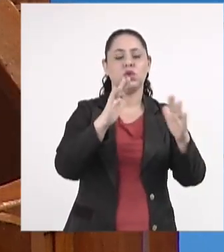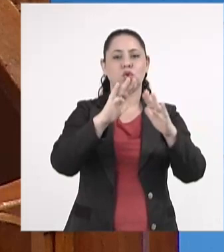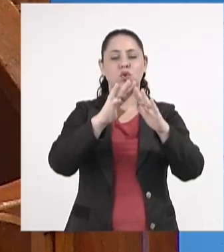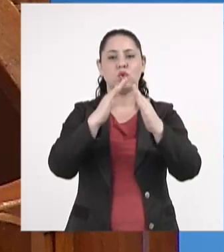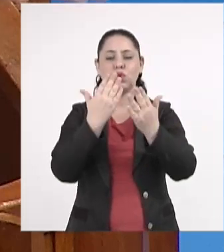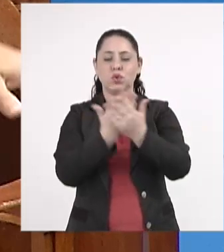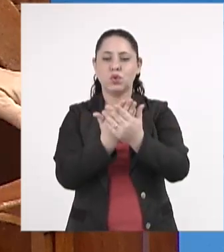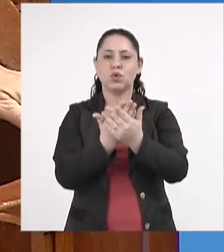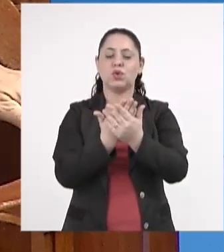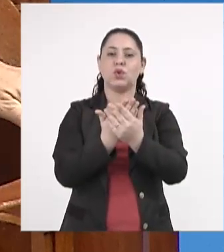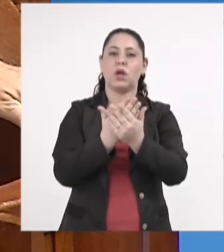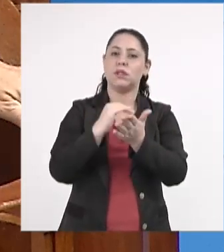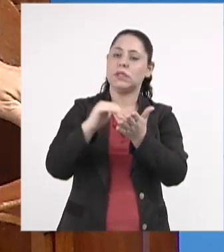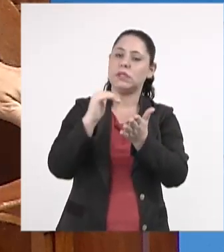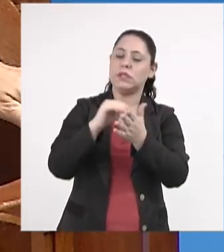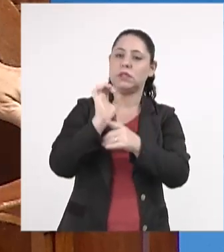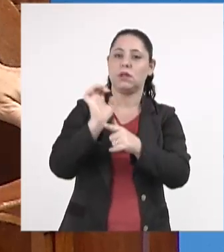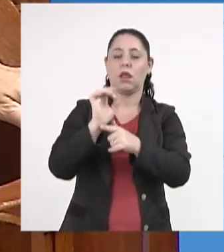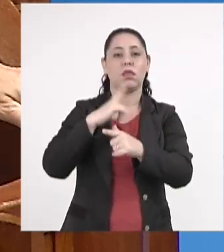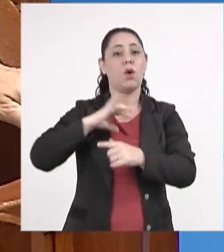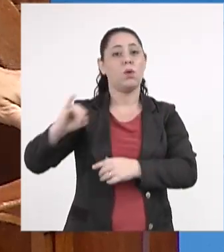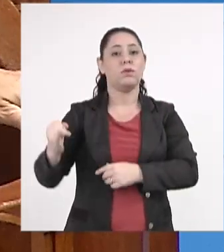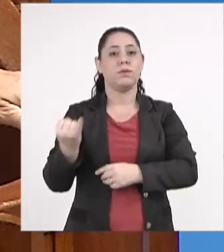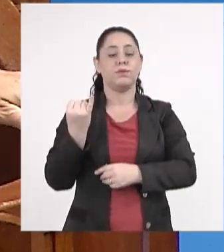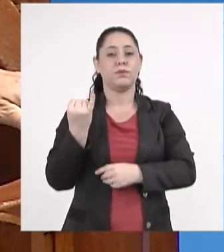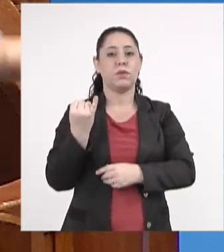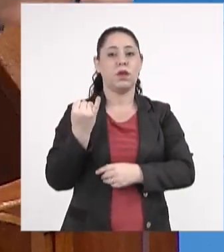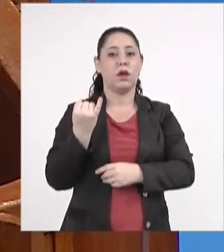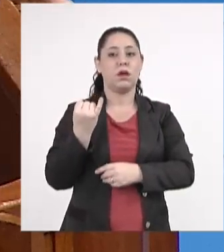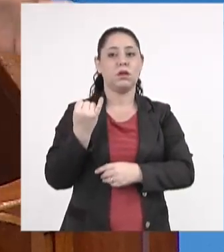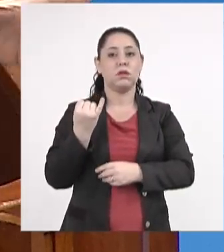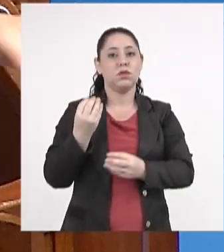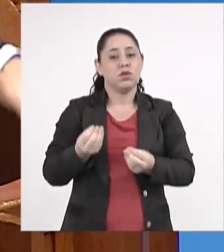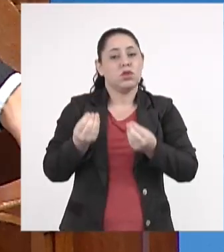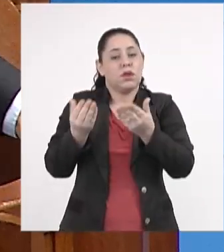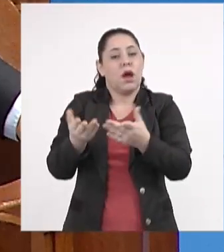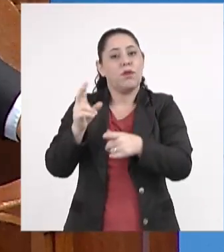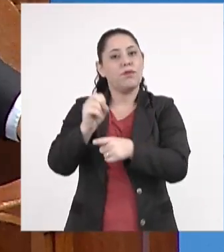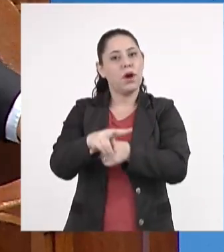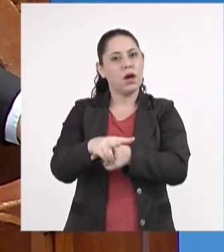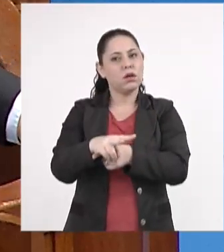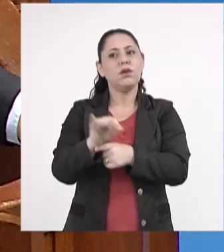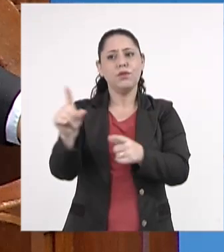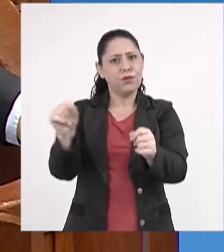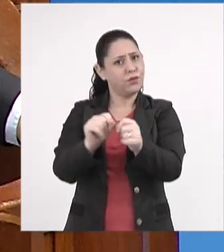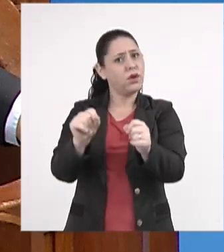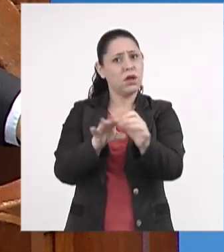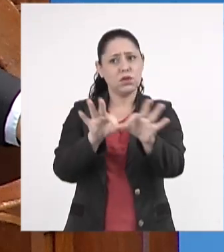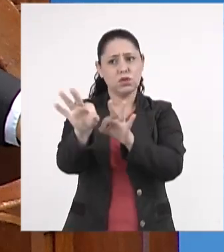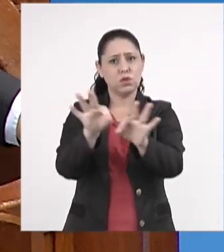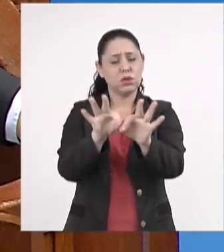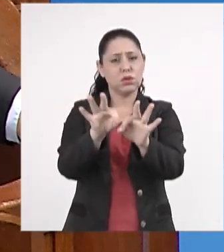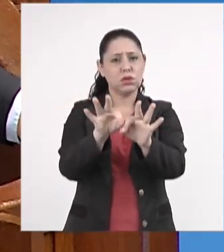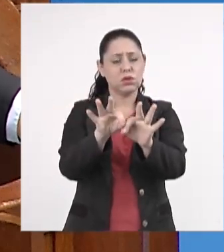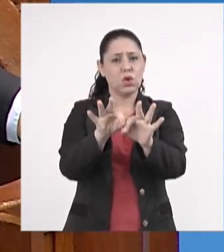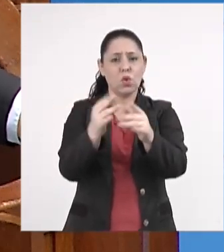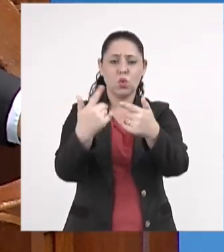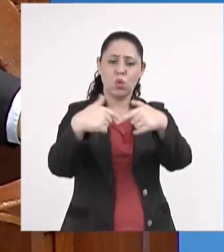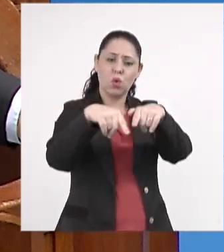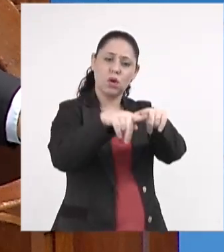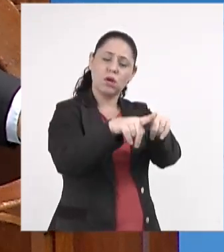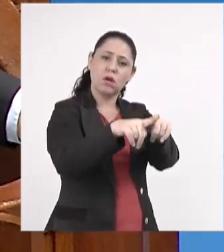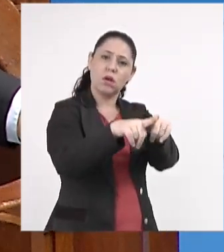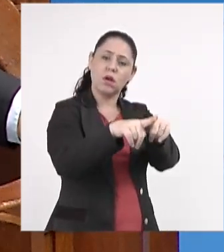a oportunidade de oferecer essas vagas, que seja feito em regime de